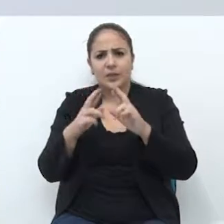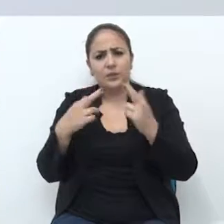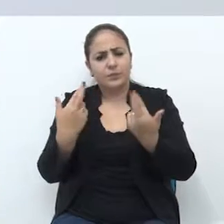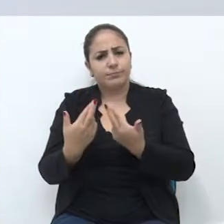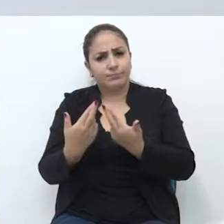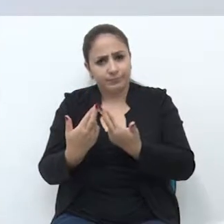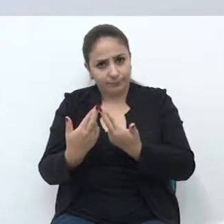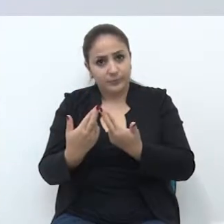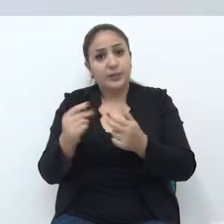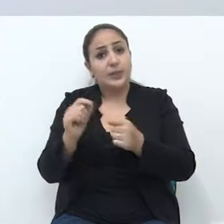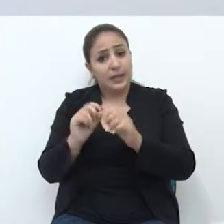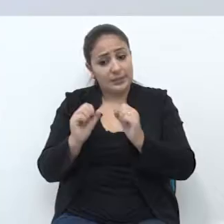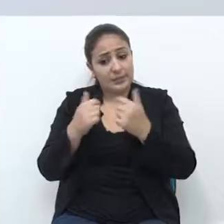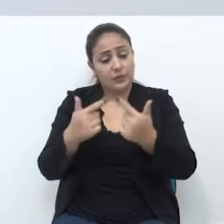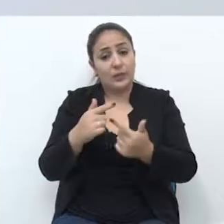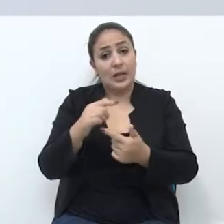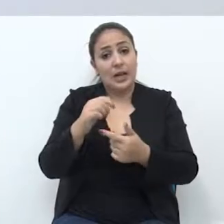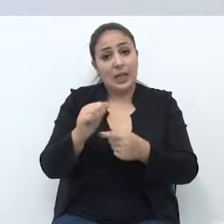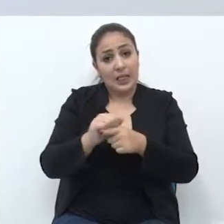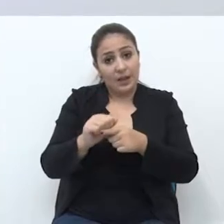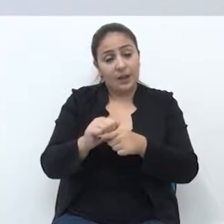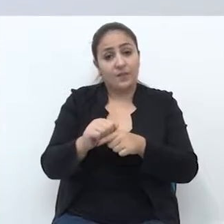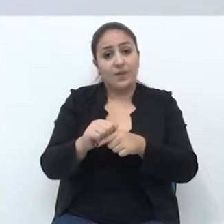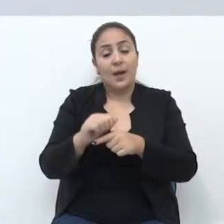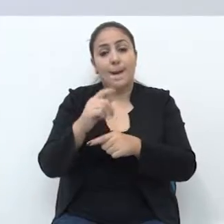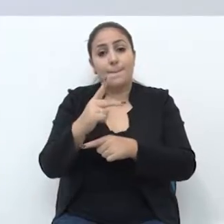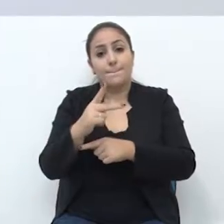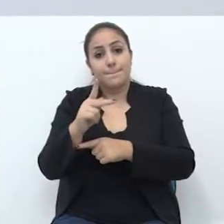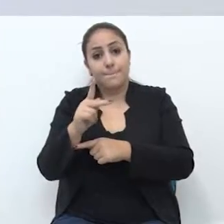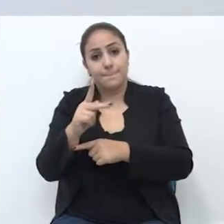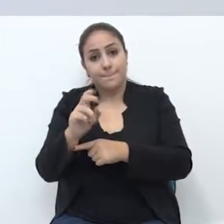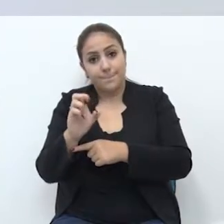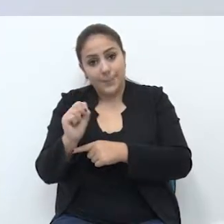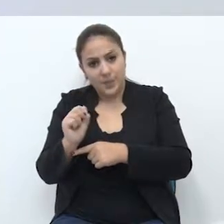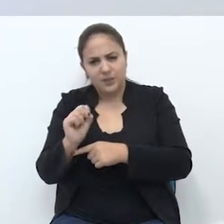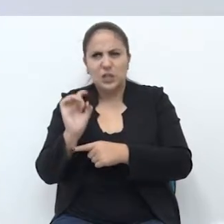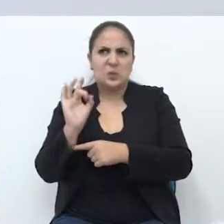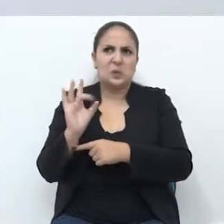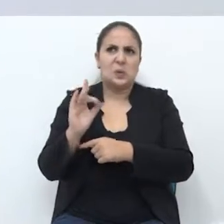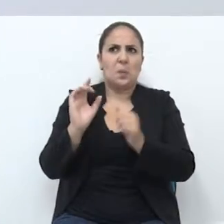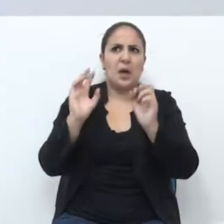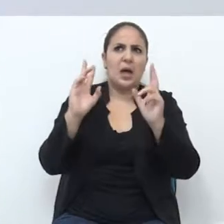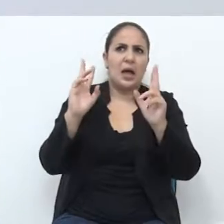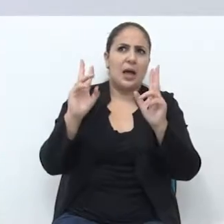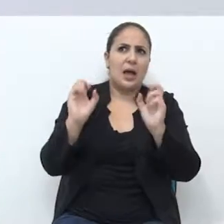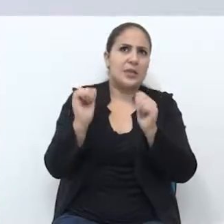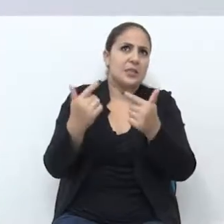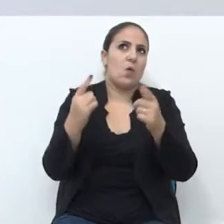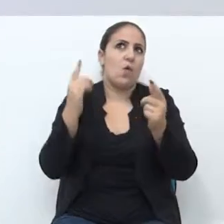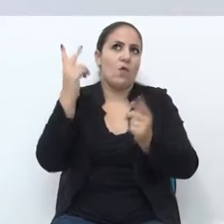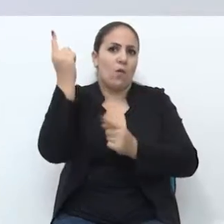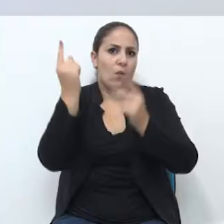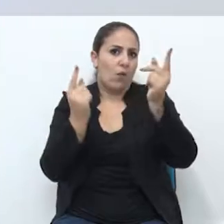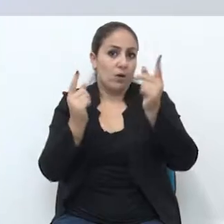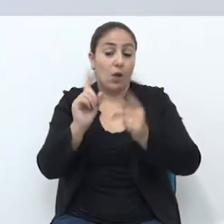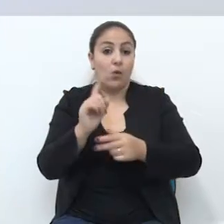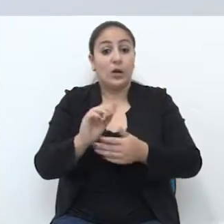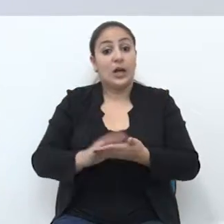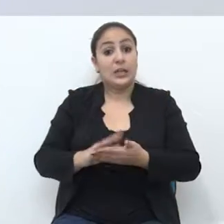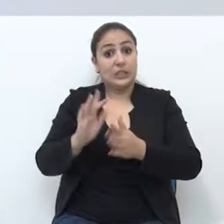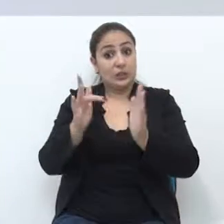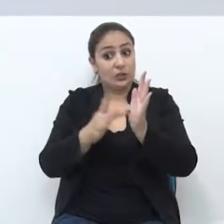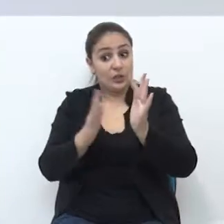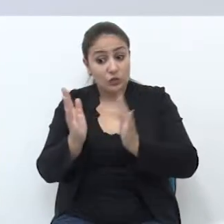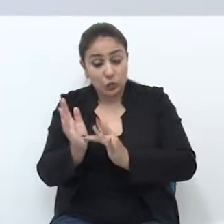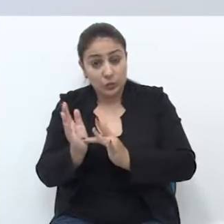tem o gesto do lava-pés. E é muito mais do que um gesto, digamos, folclórico, costumeiro. Quando Jesus lavou